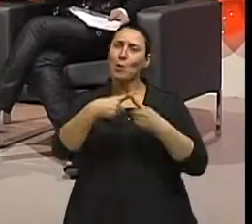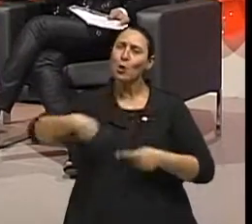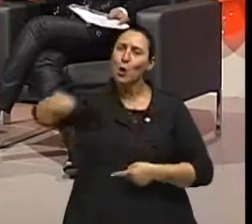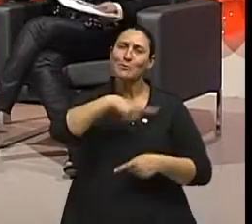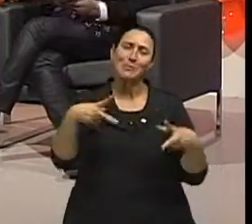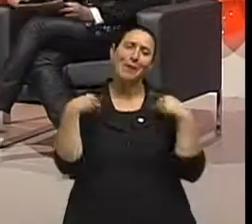E aí E aí